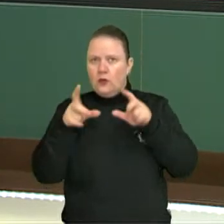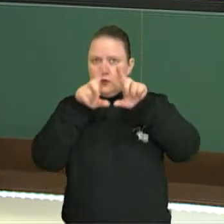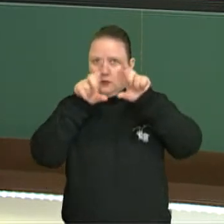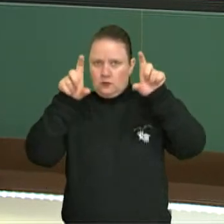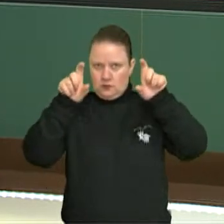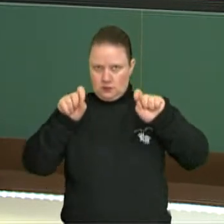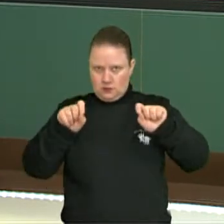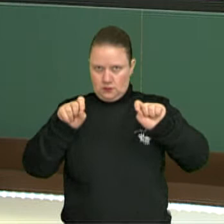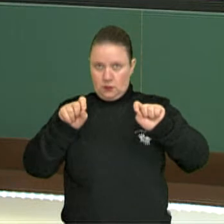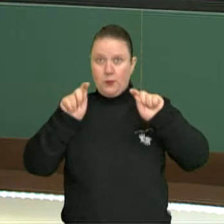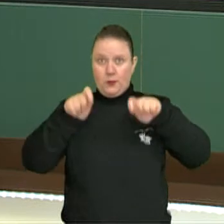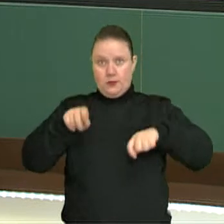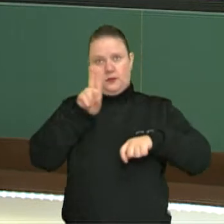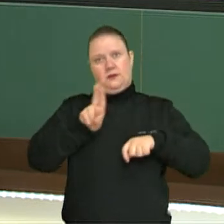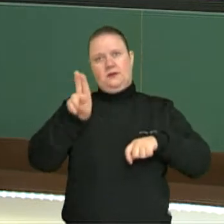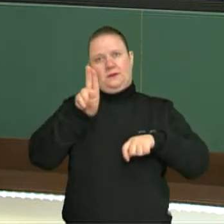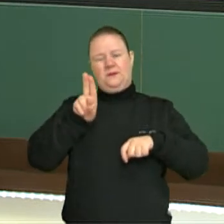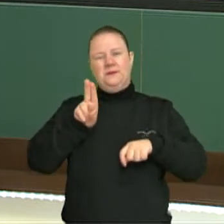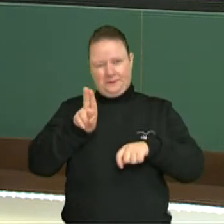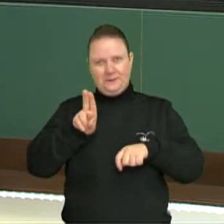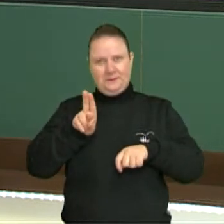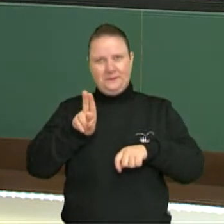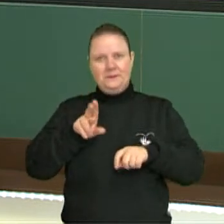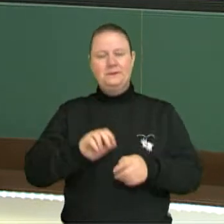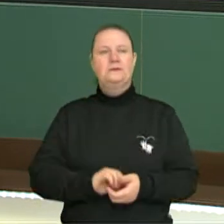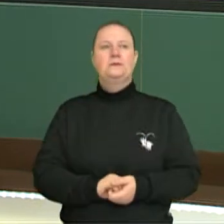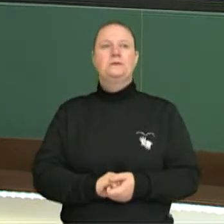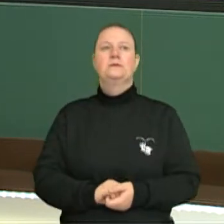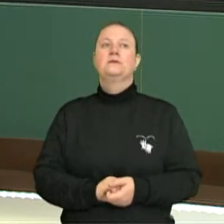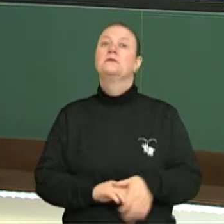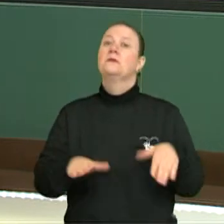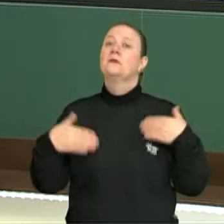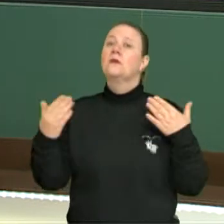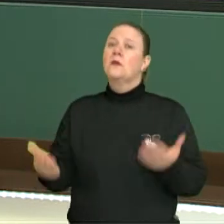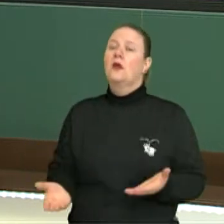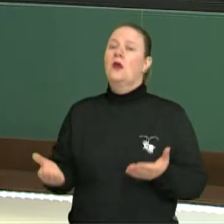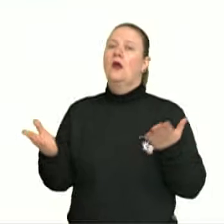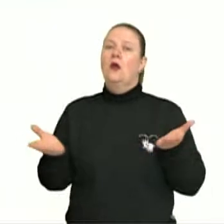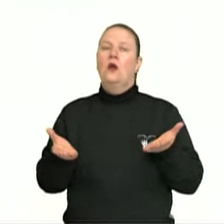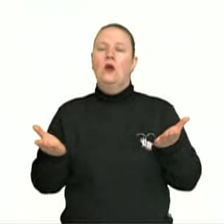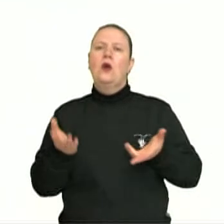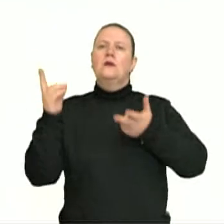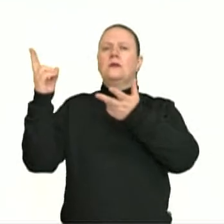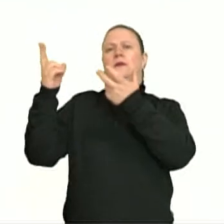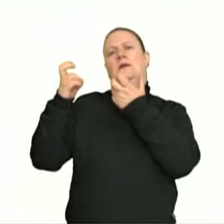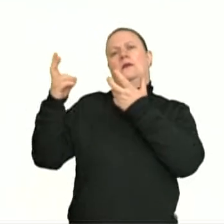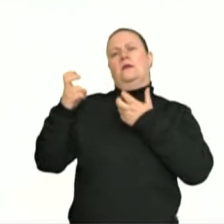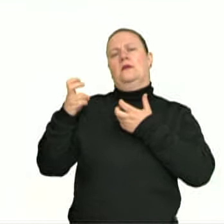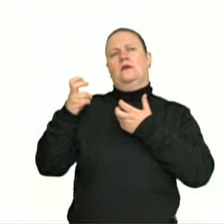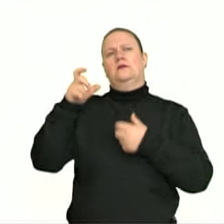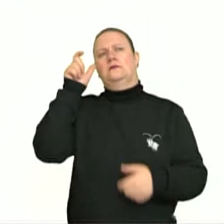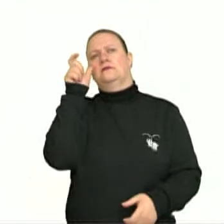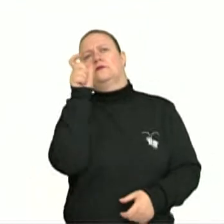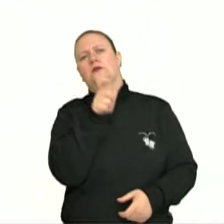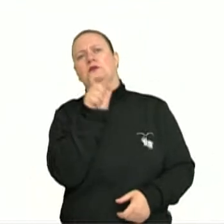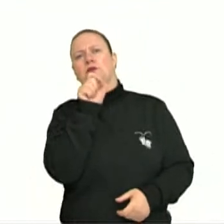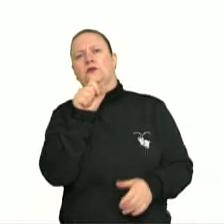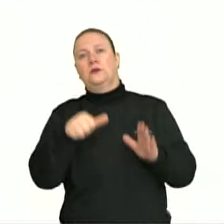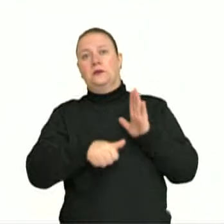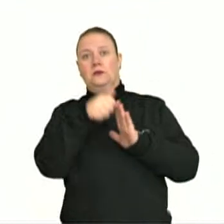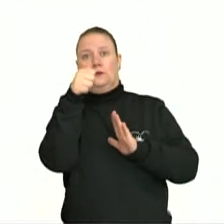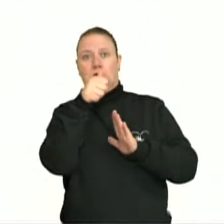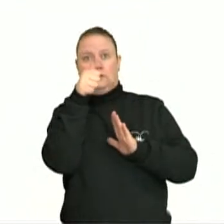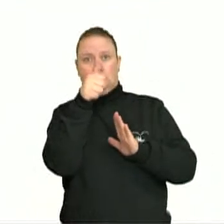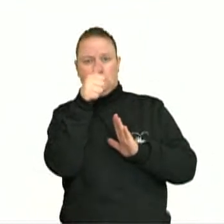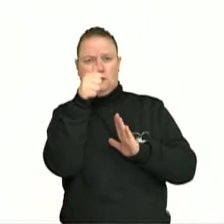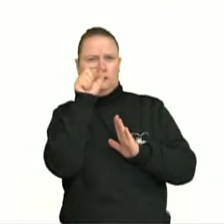ela é válida, certo? Pois bem, então a gente já consegue perceber algumas coisas, né? Interessante aqui. Primeiro, que